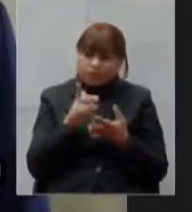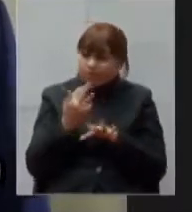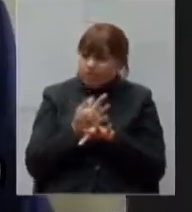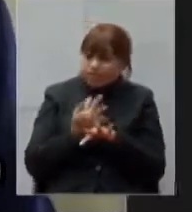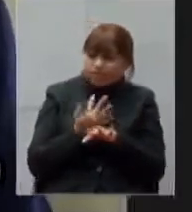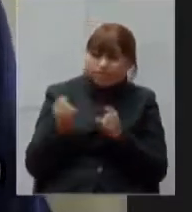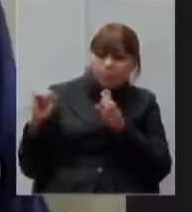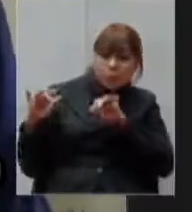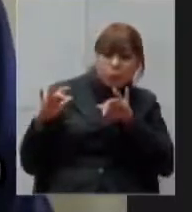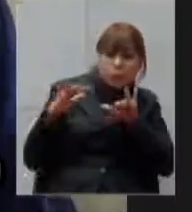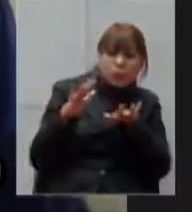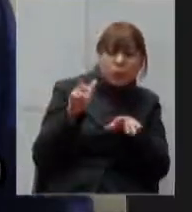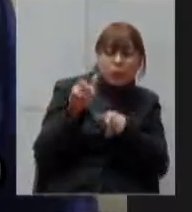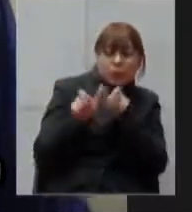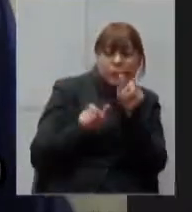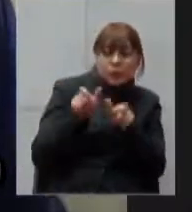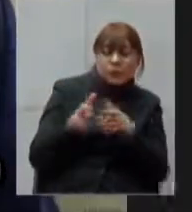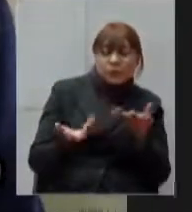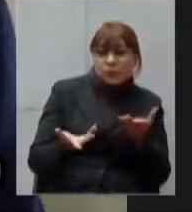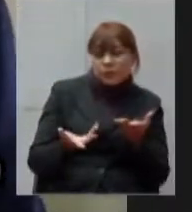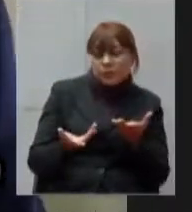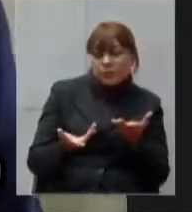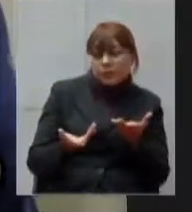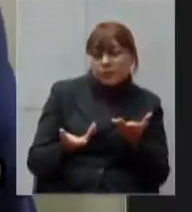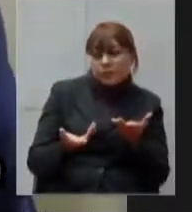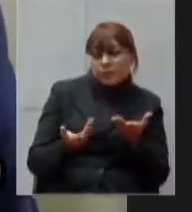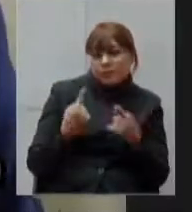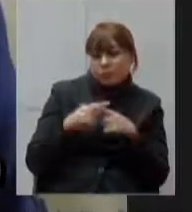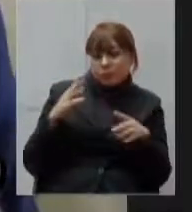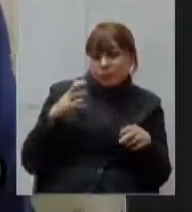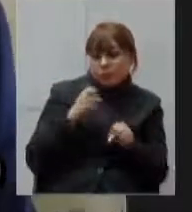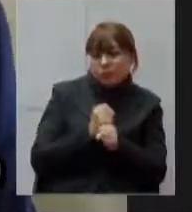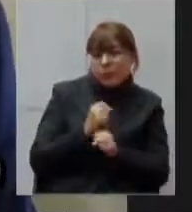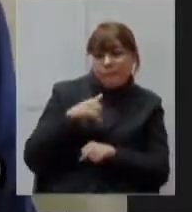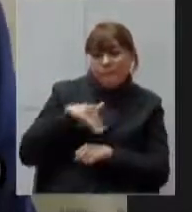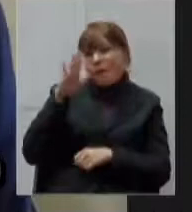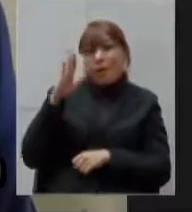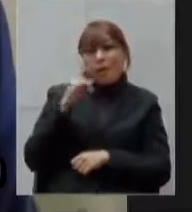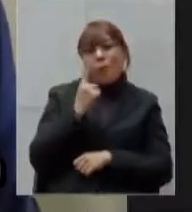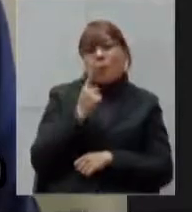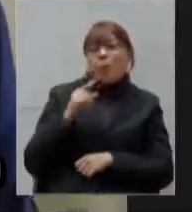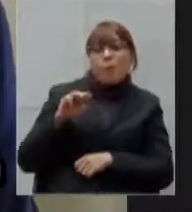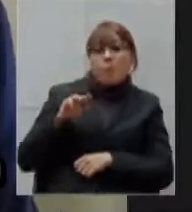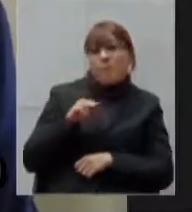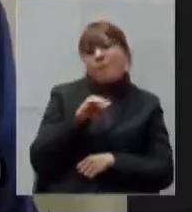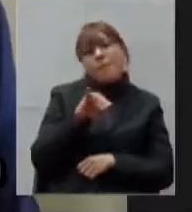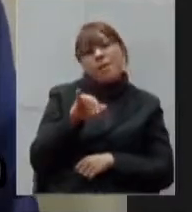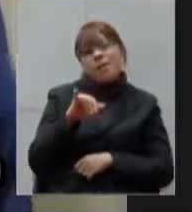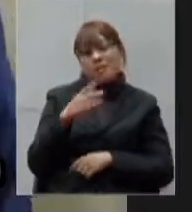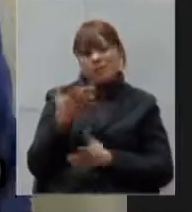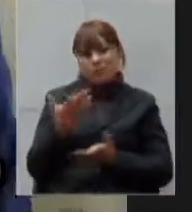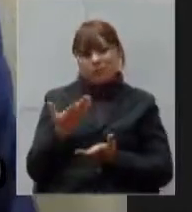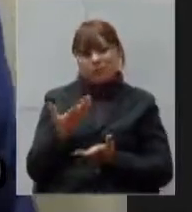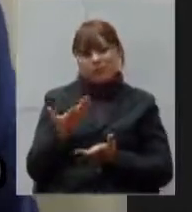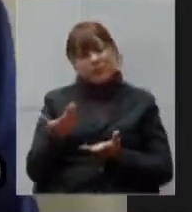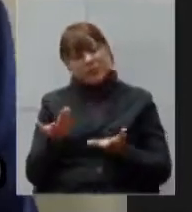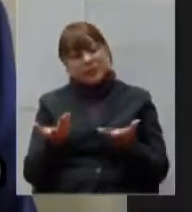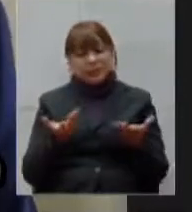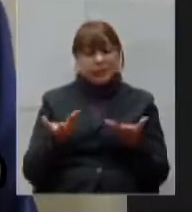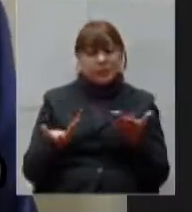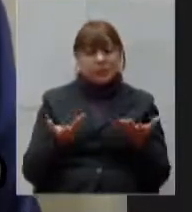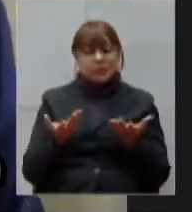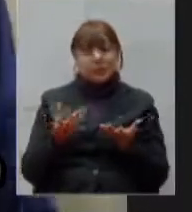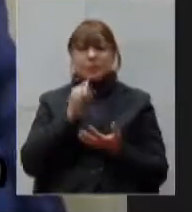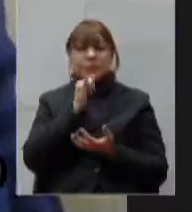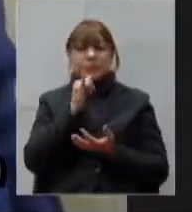cidades dá mais de um milhão e meio de habitantes e outra coisa são dados do IF de Ouro Preto